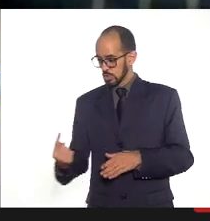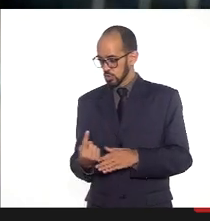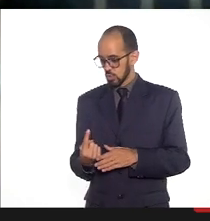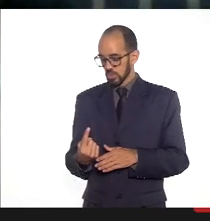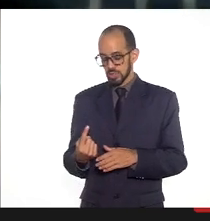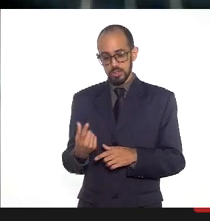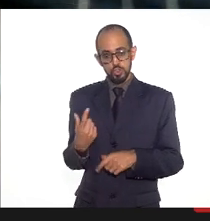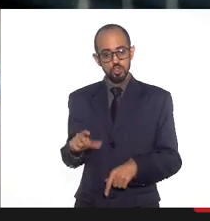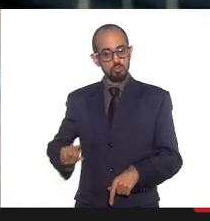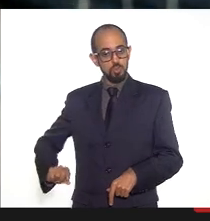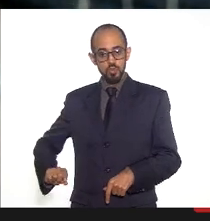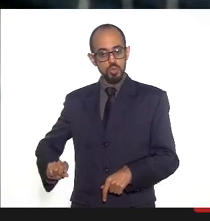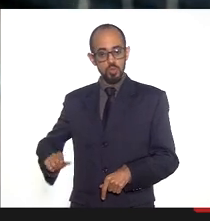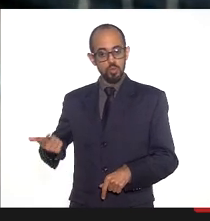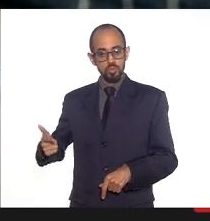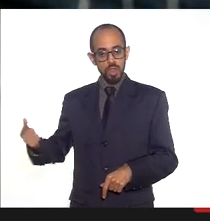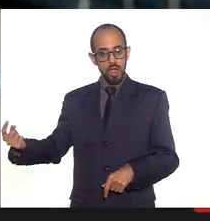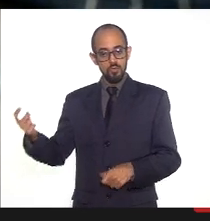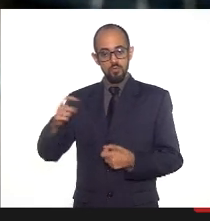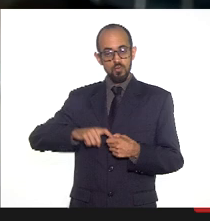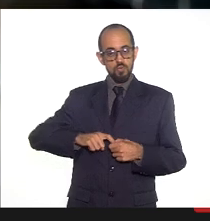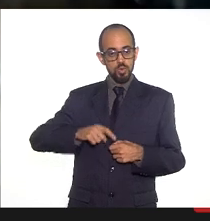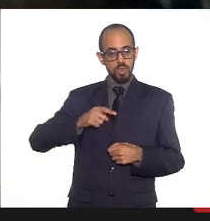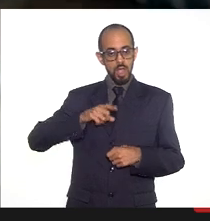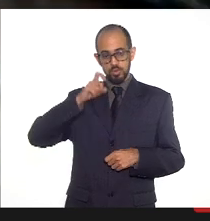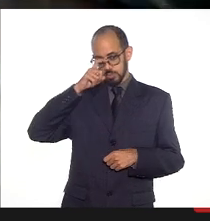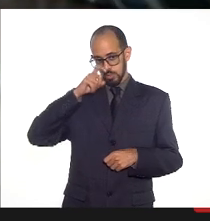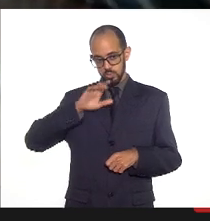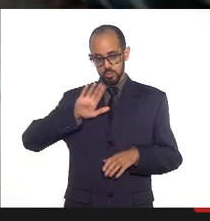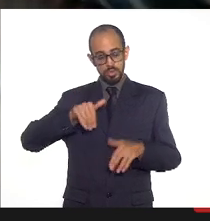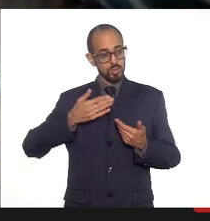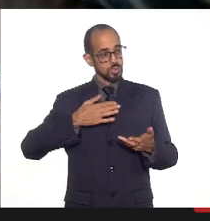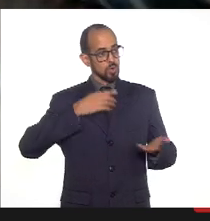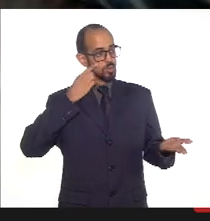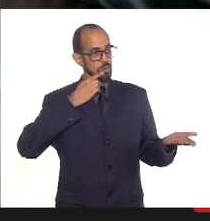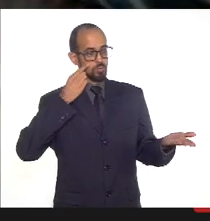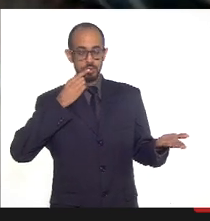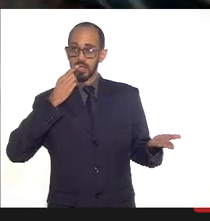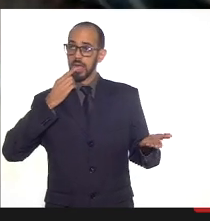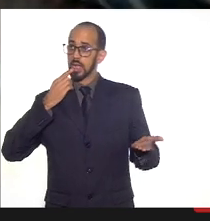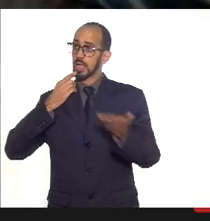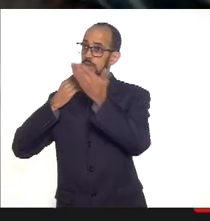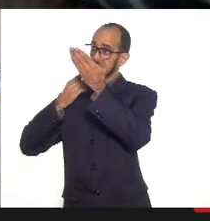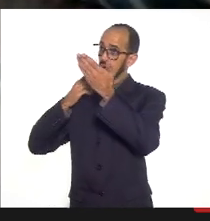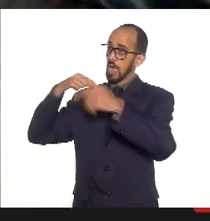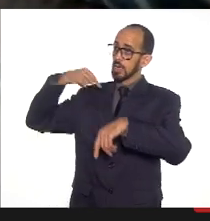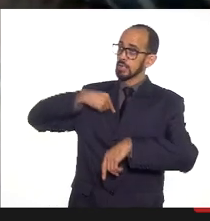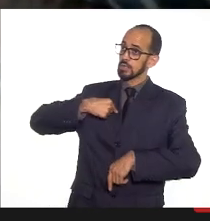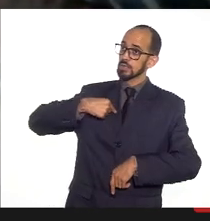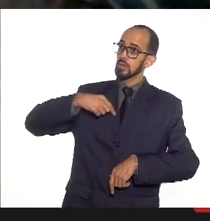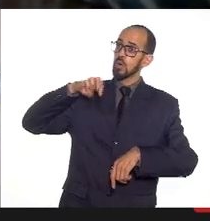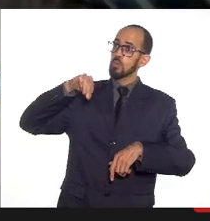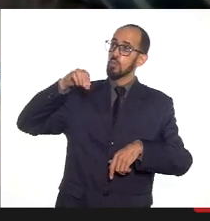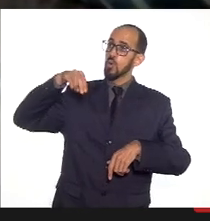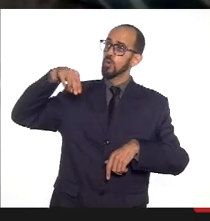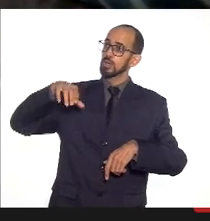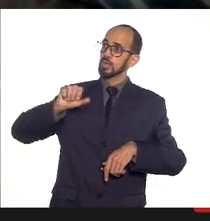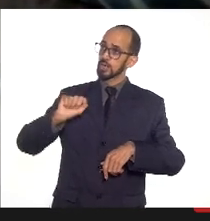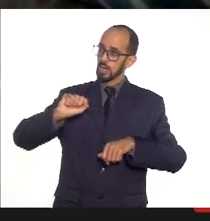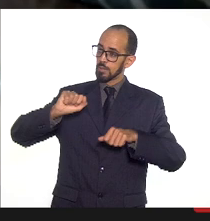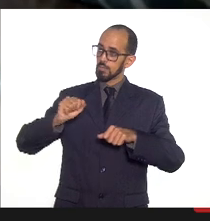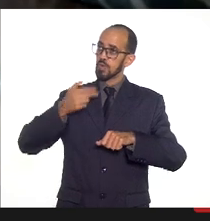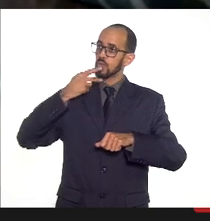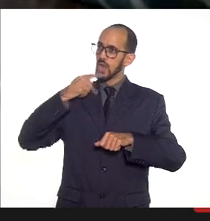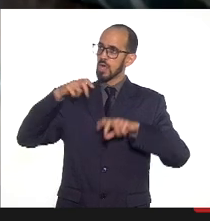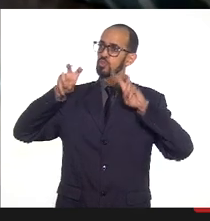Vamos falar, Mônica. Então, deputada, boa tarde. Mônica Almeida falando para colaborar nessa discussão na oncologia,